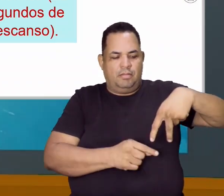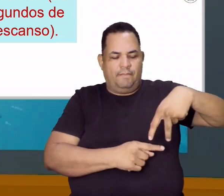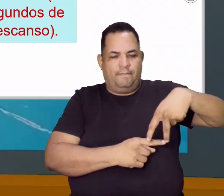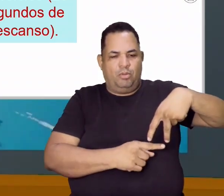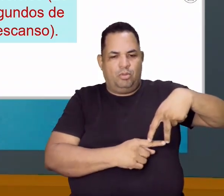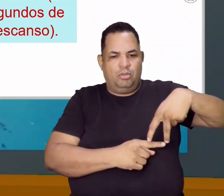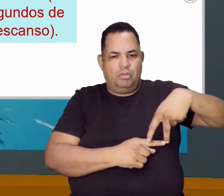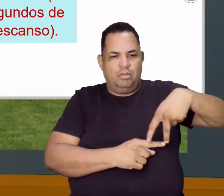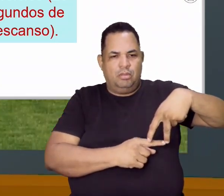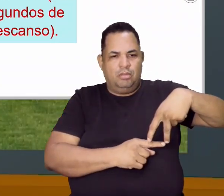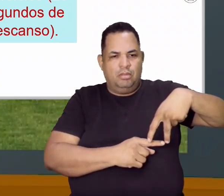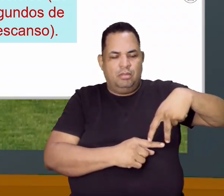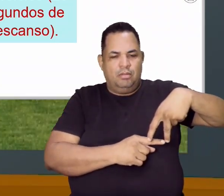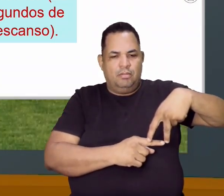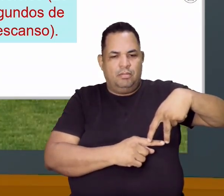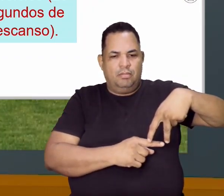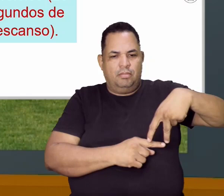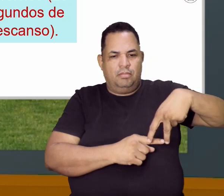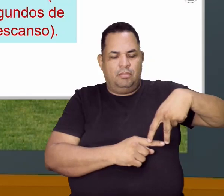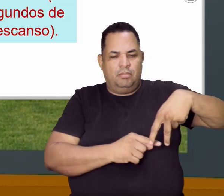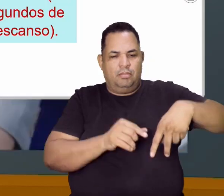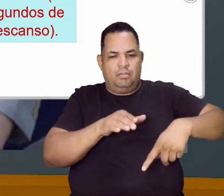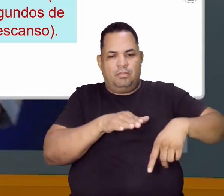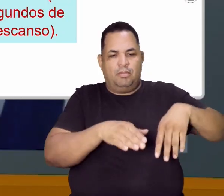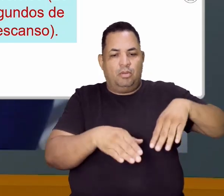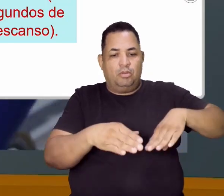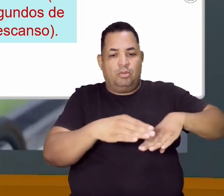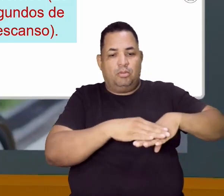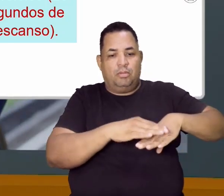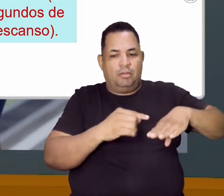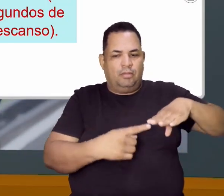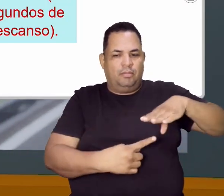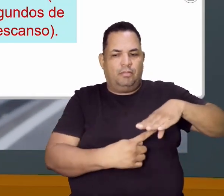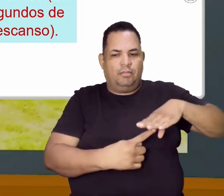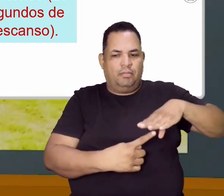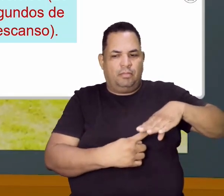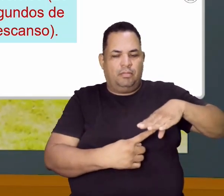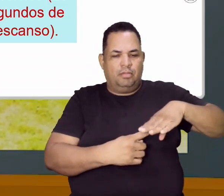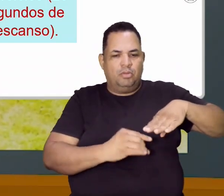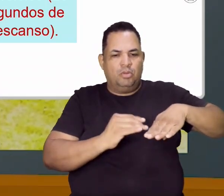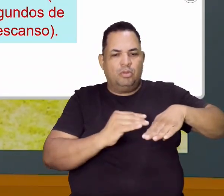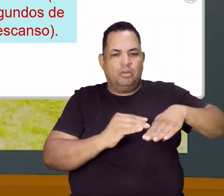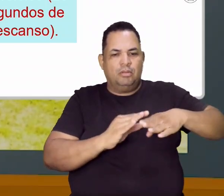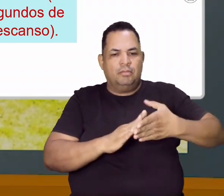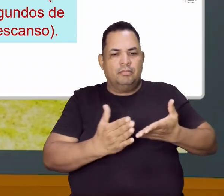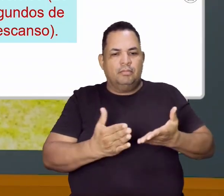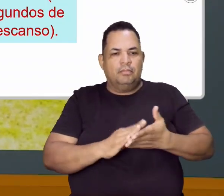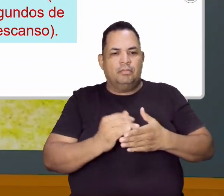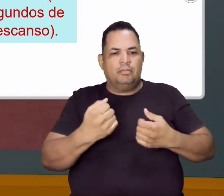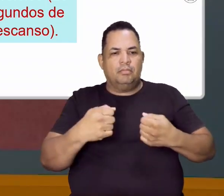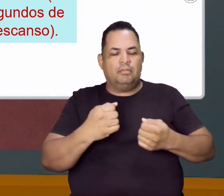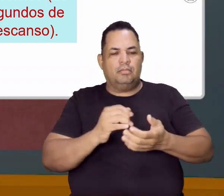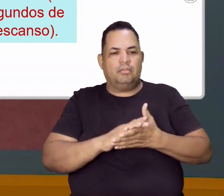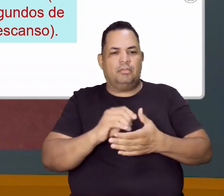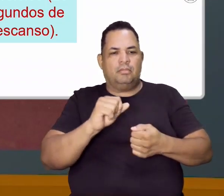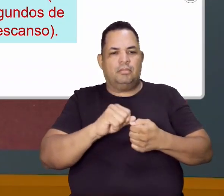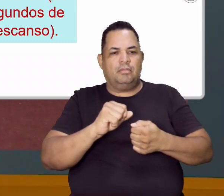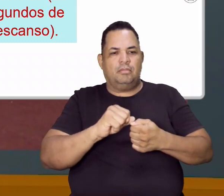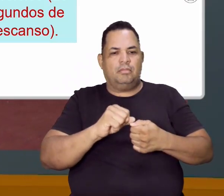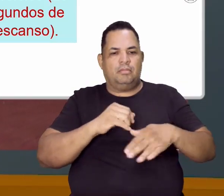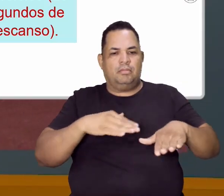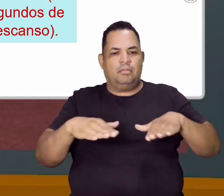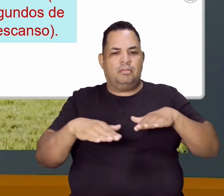do pé, a parte do meio do pé para frente é que toca no solo. E aí, eu vou realizar esse movimento. Posso fazer ele alternado,